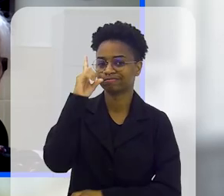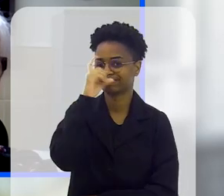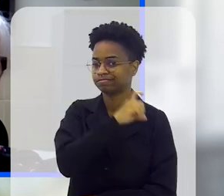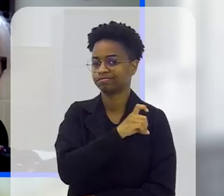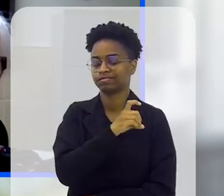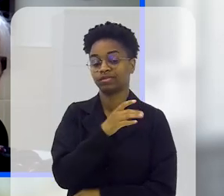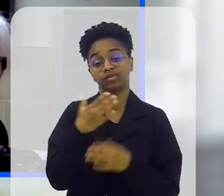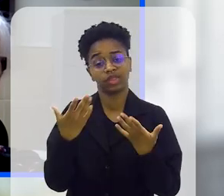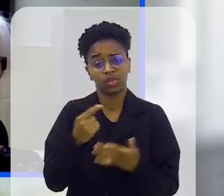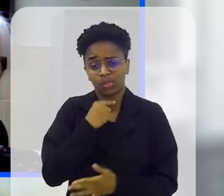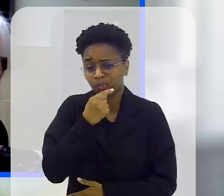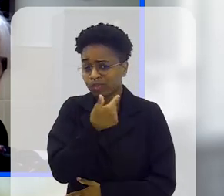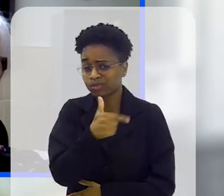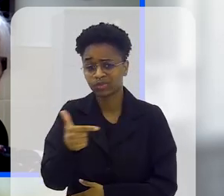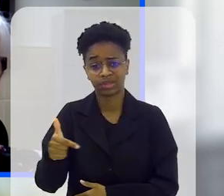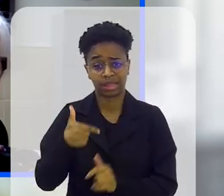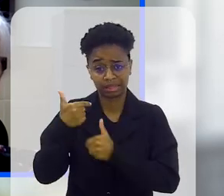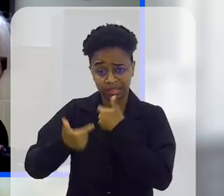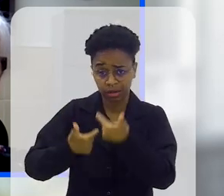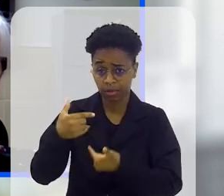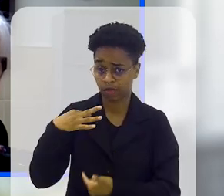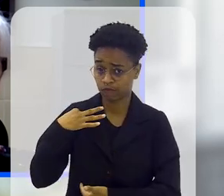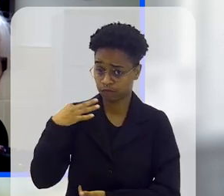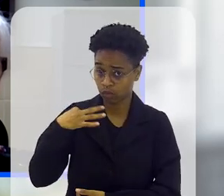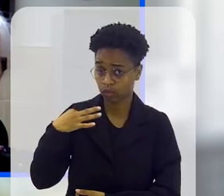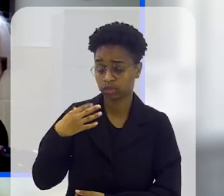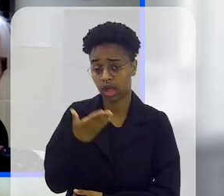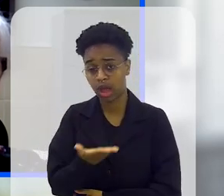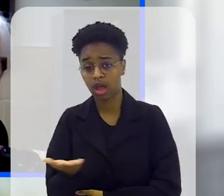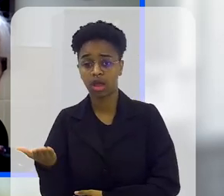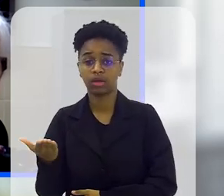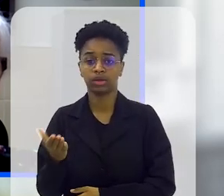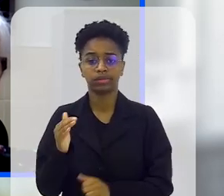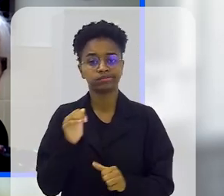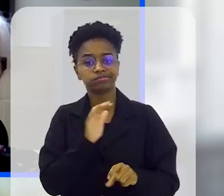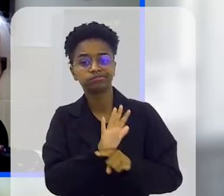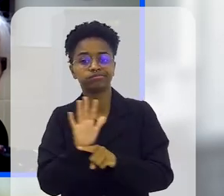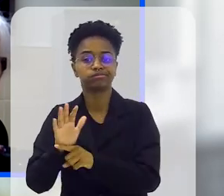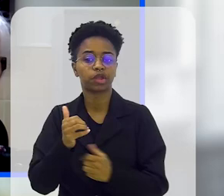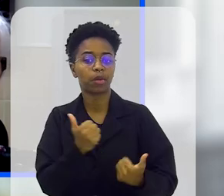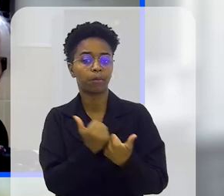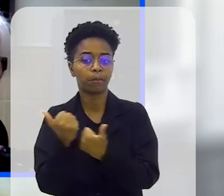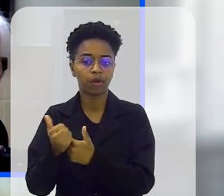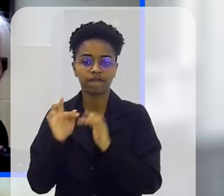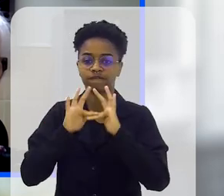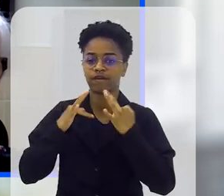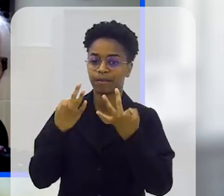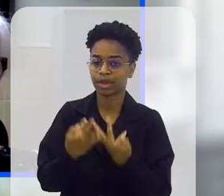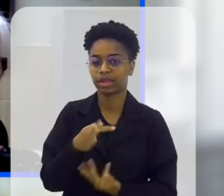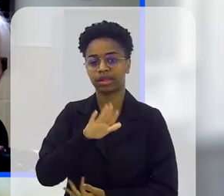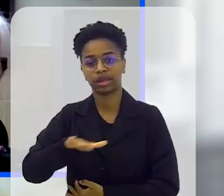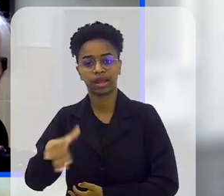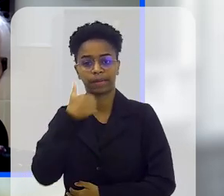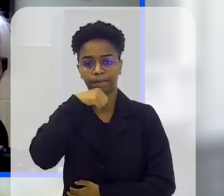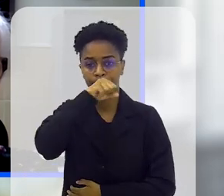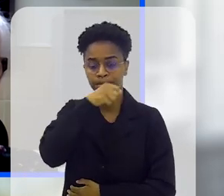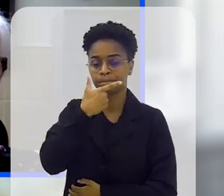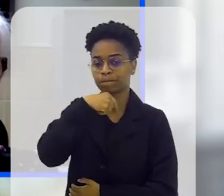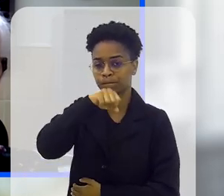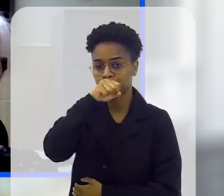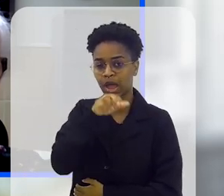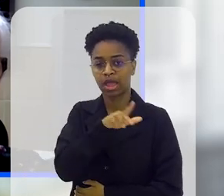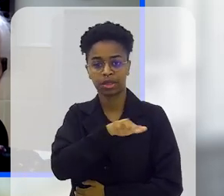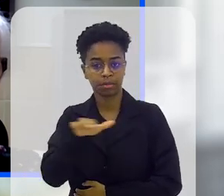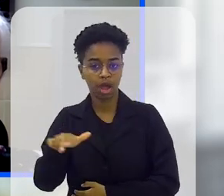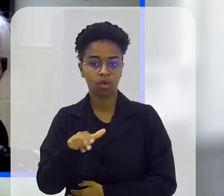muito complexa. E não há dúvidas de que o trabalho voluntário, ajudando o suporte dessa família, dessa criança, da mãe, do pai,